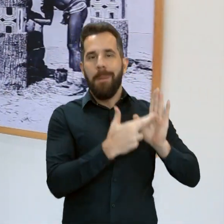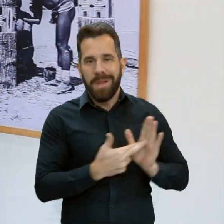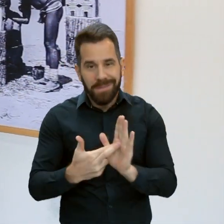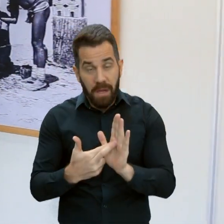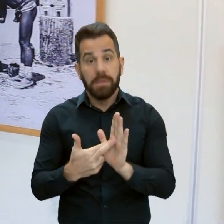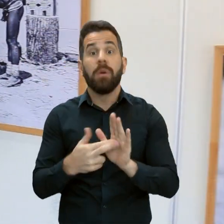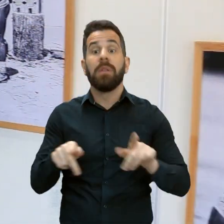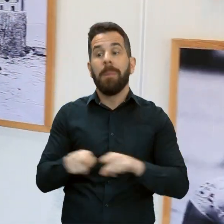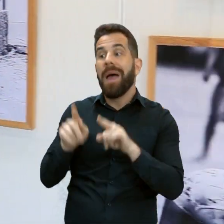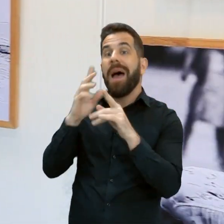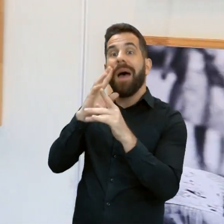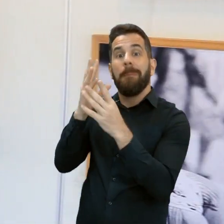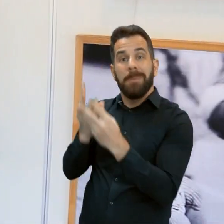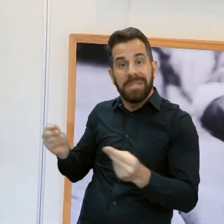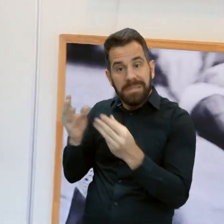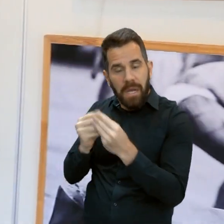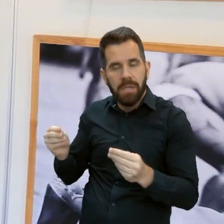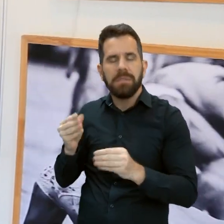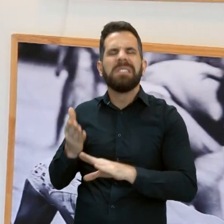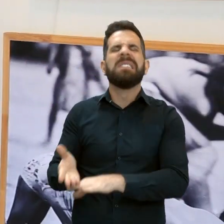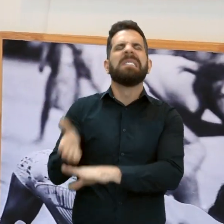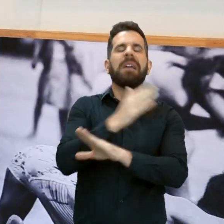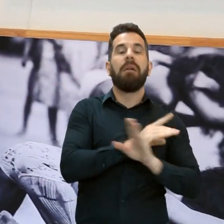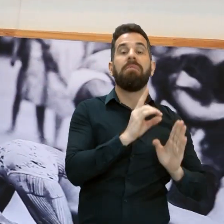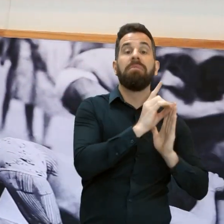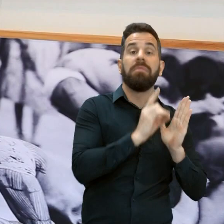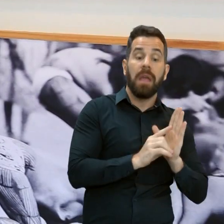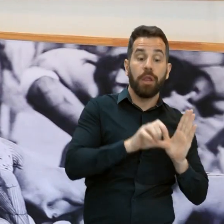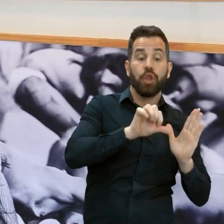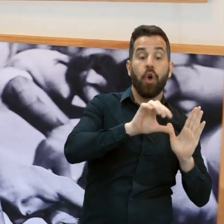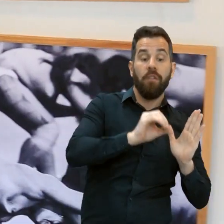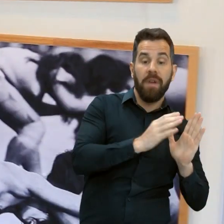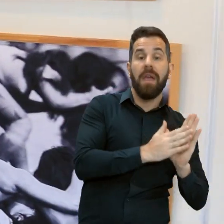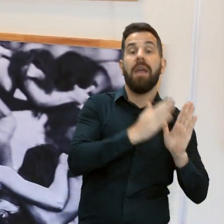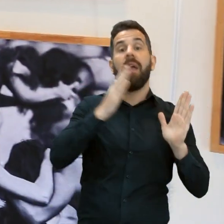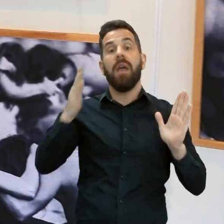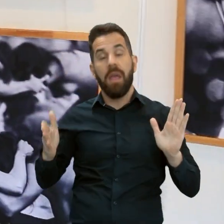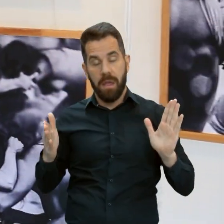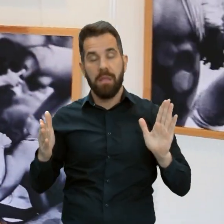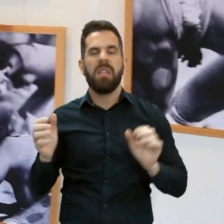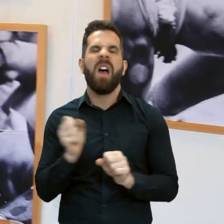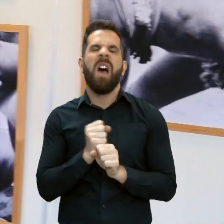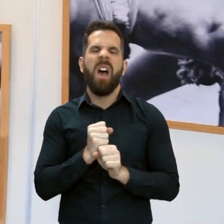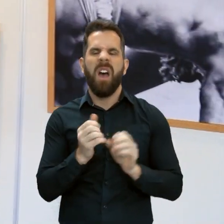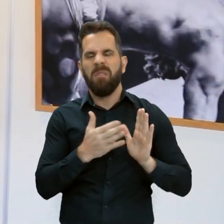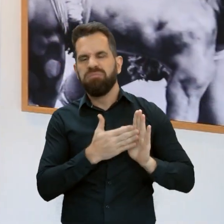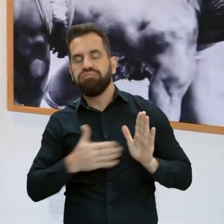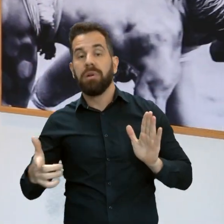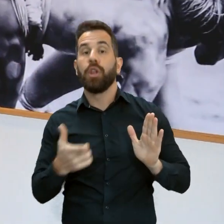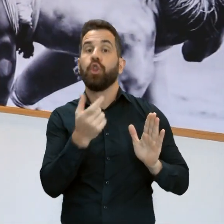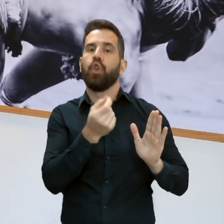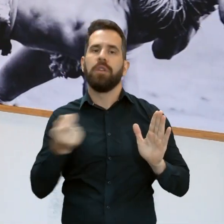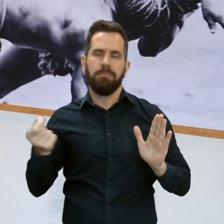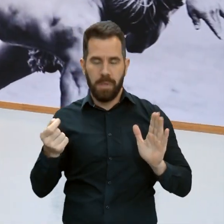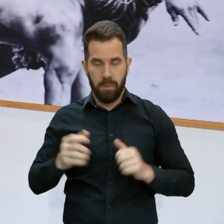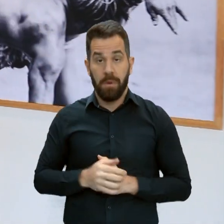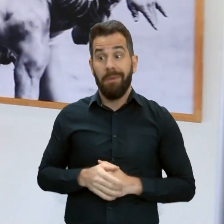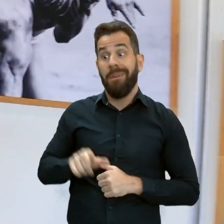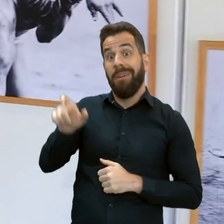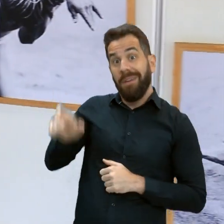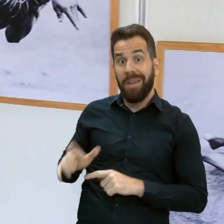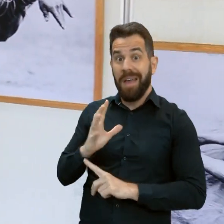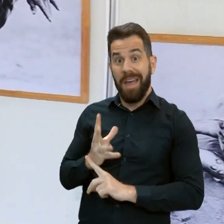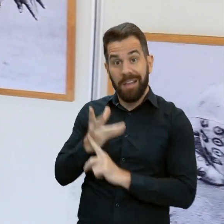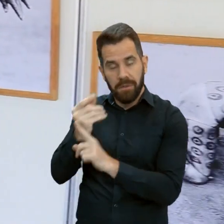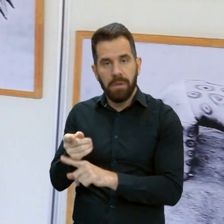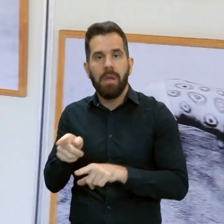imagens da década de 90 e dos anos 2000. A artista propõe essa dualidade entre o passado